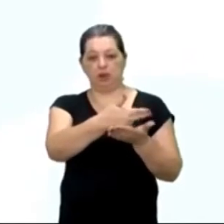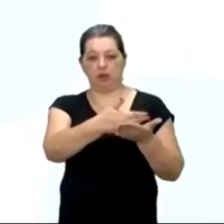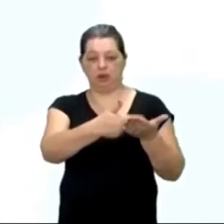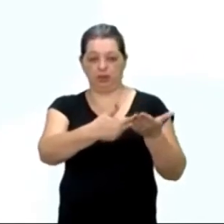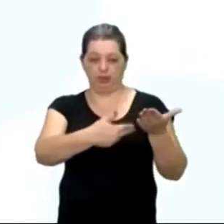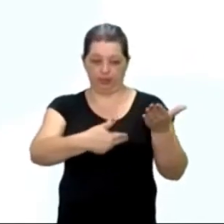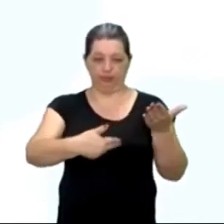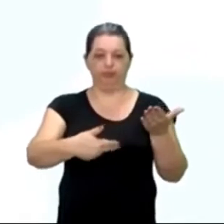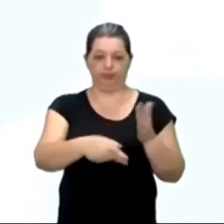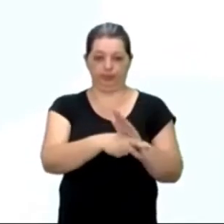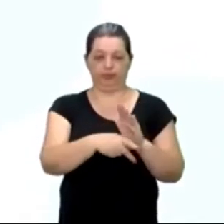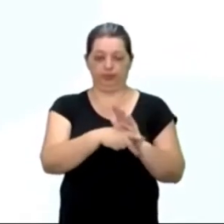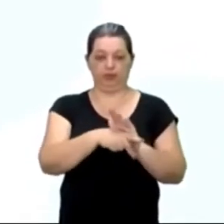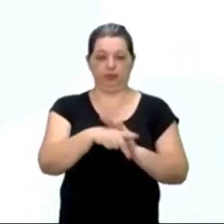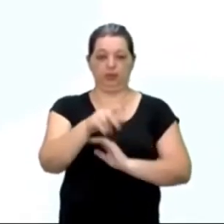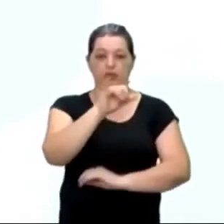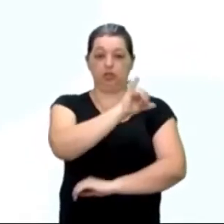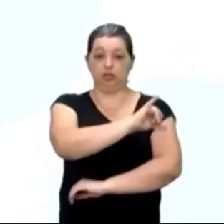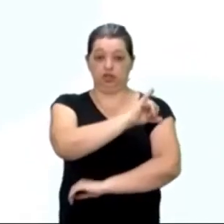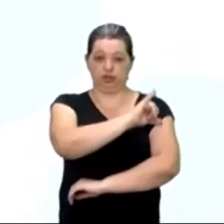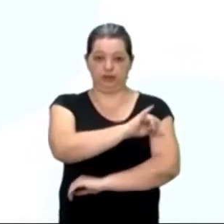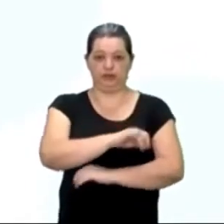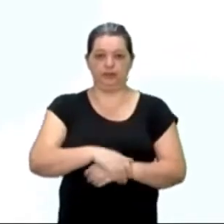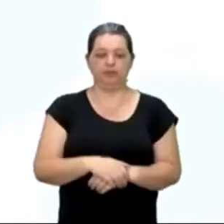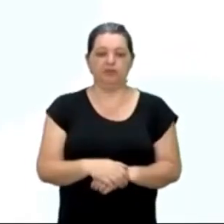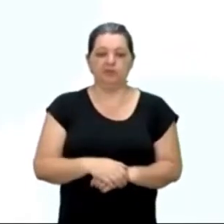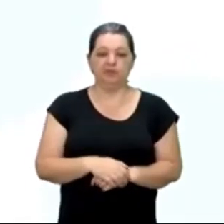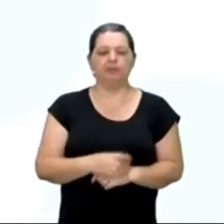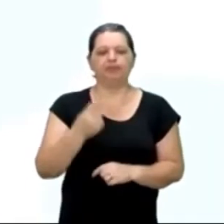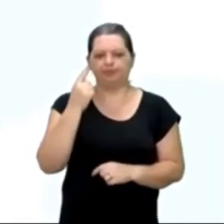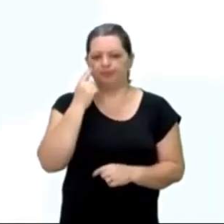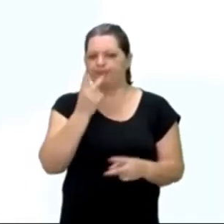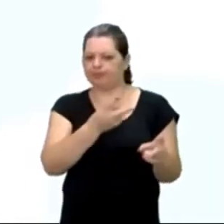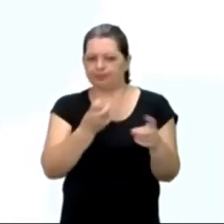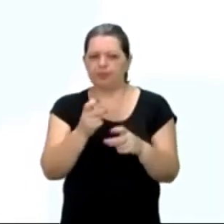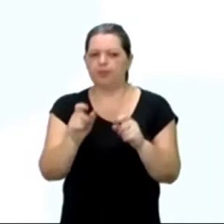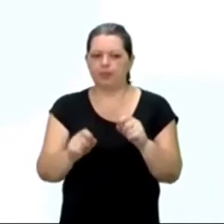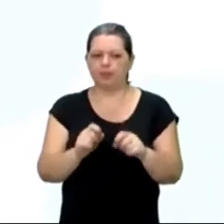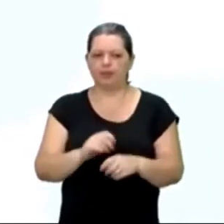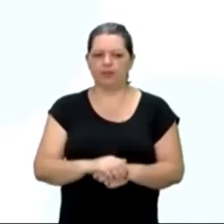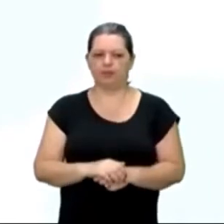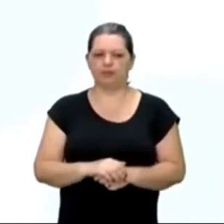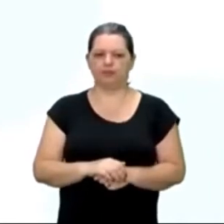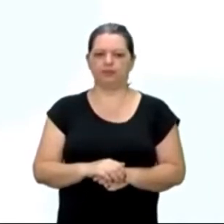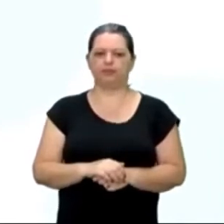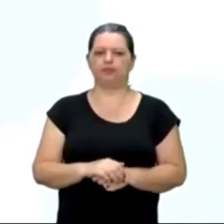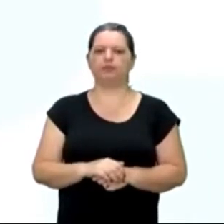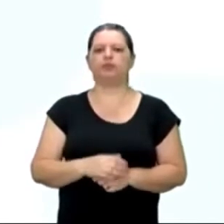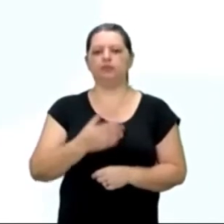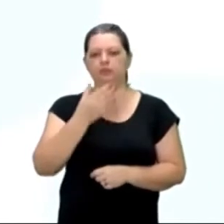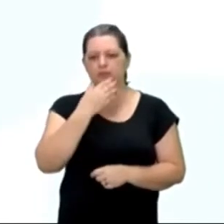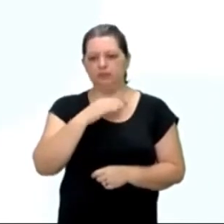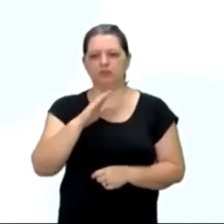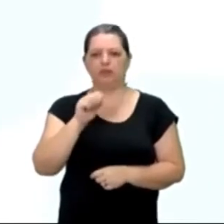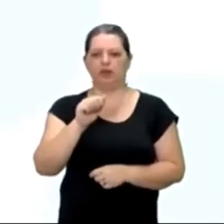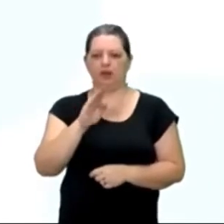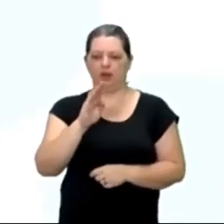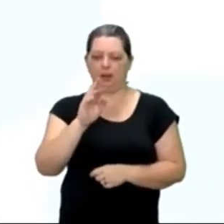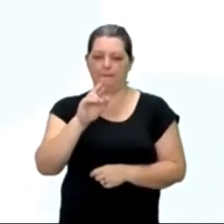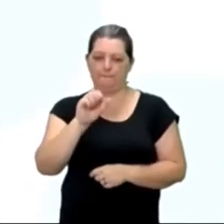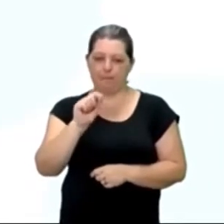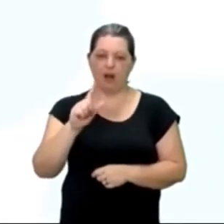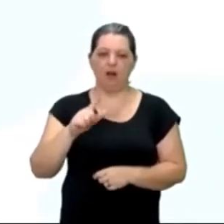Histórico Nacional, do Rio de Janeiro, gente, isso aqui é uma visão idealizada, porque nós temos aqui, o Cabral, com uma armadura,